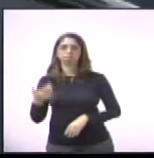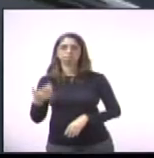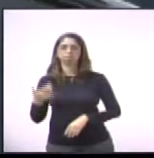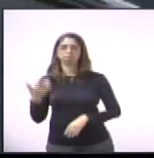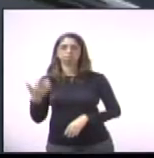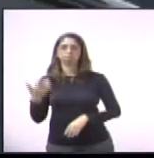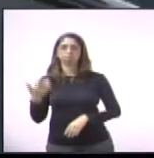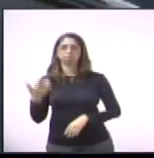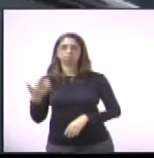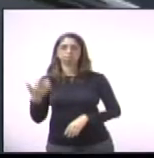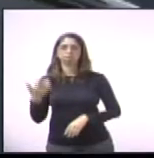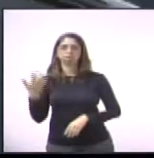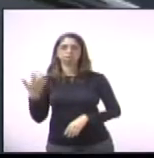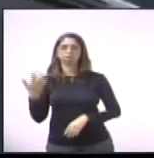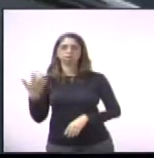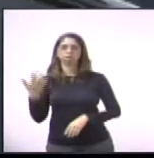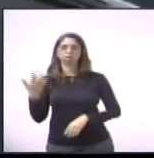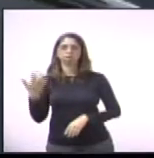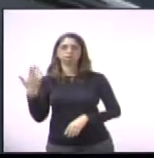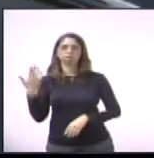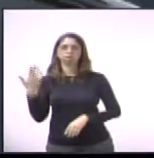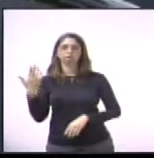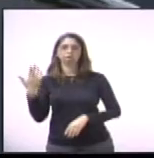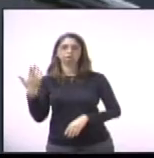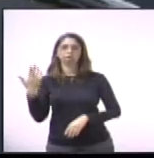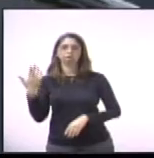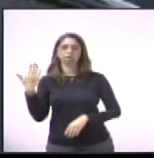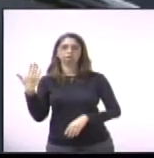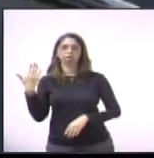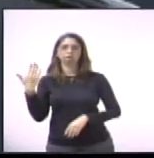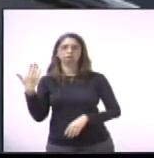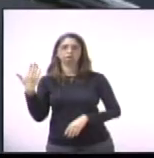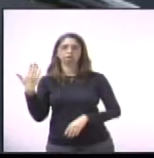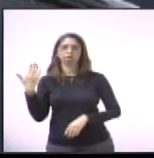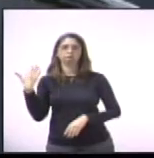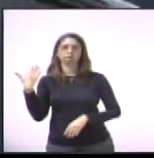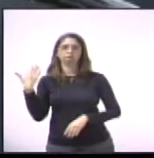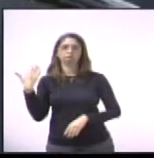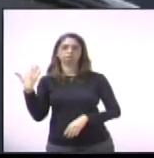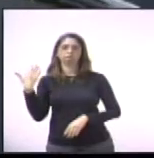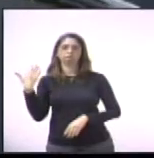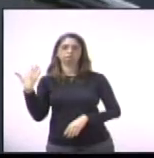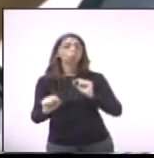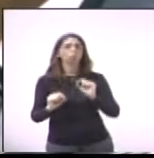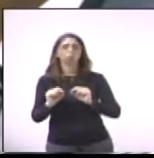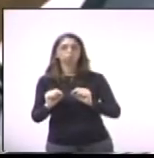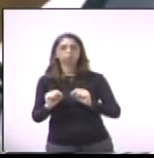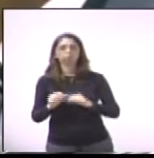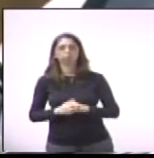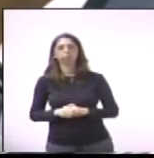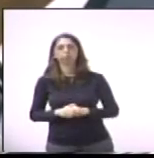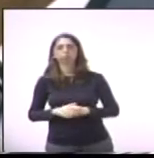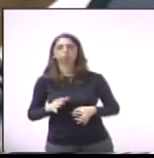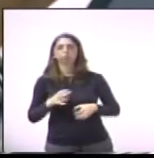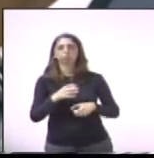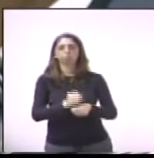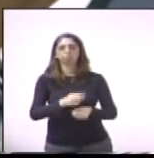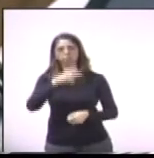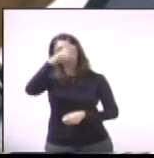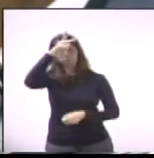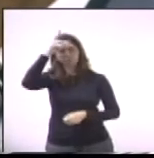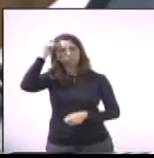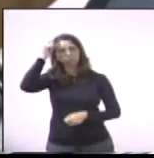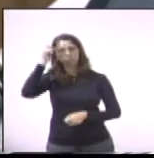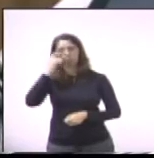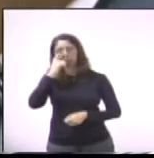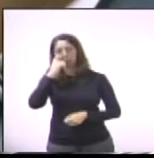Também, seu presidente, gostaria de deixar registrado e cobrar do executivo que o executivo, sem a